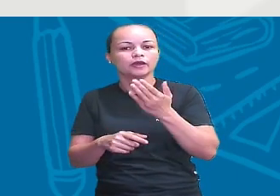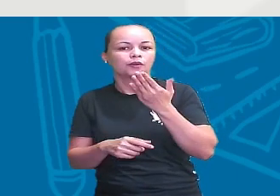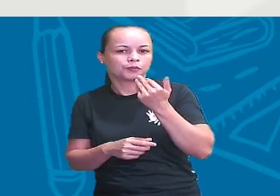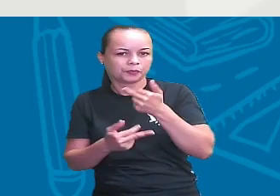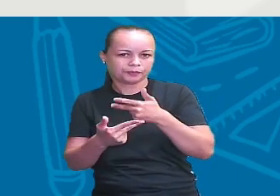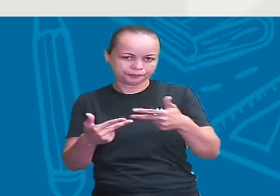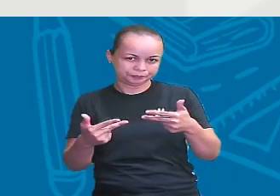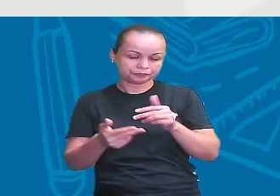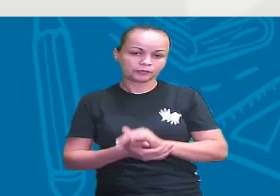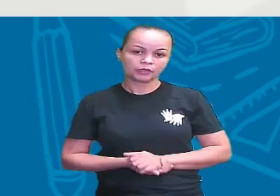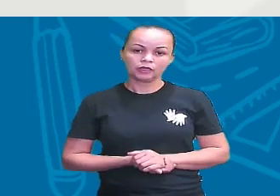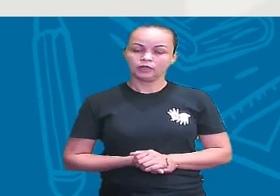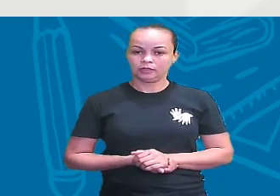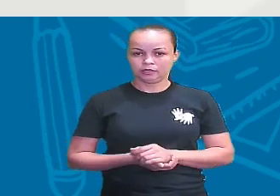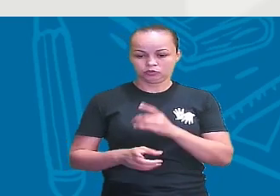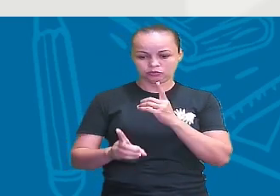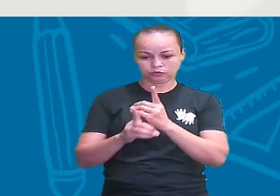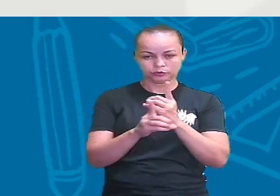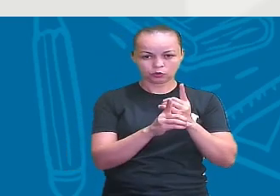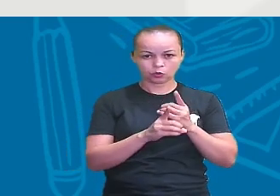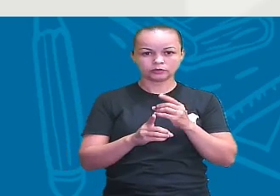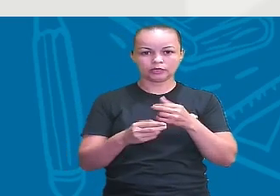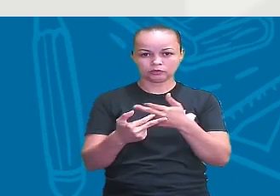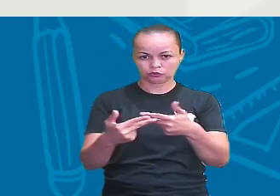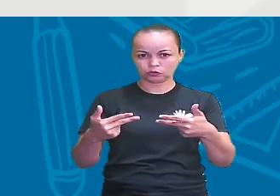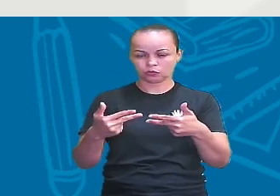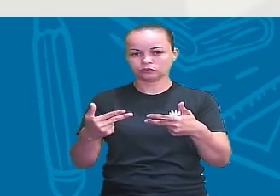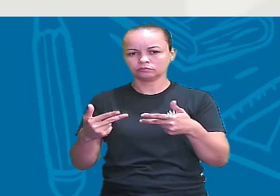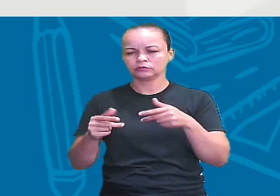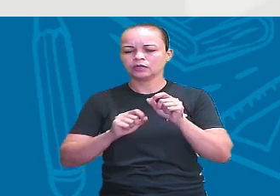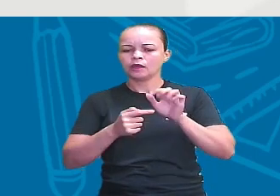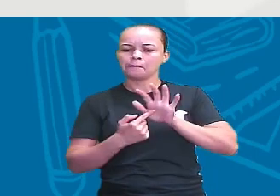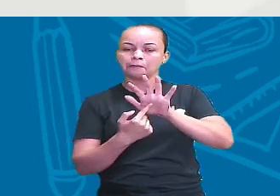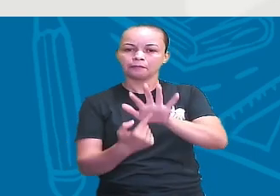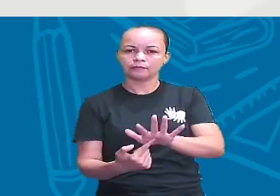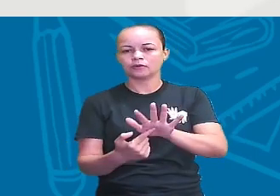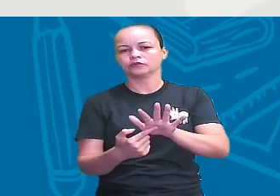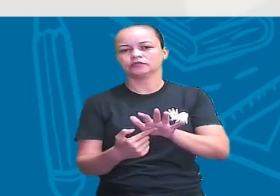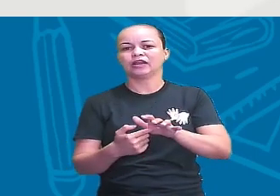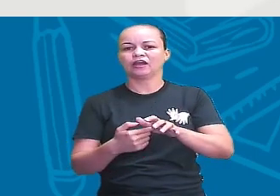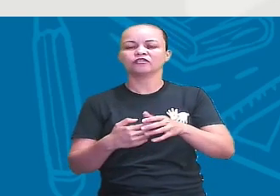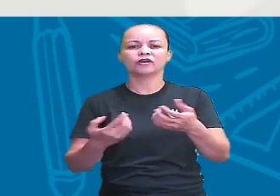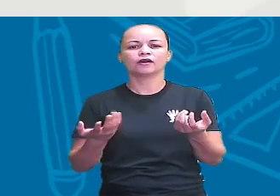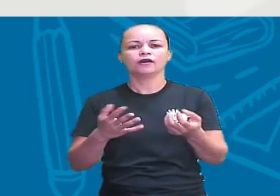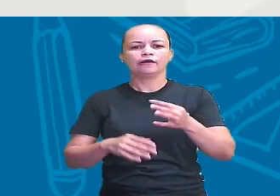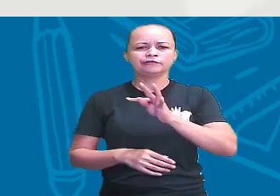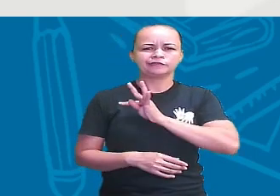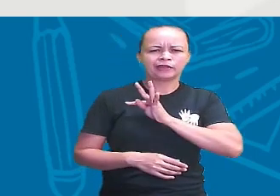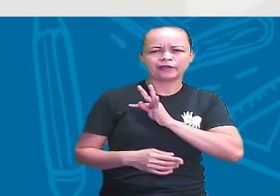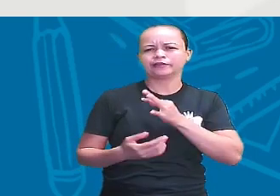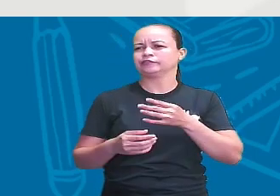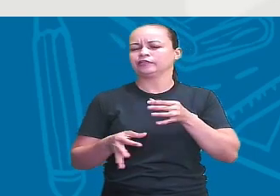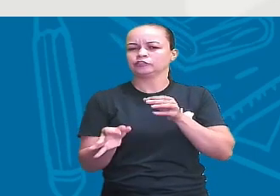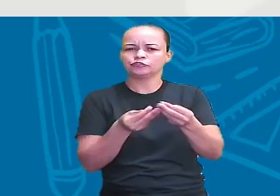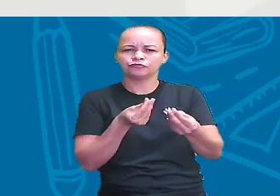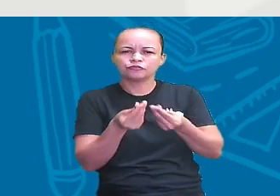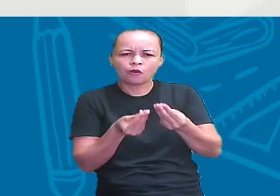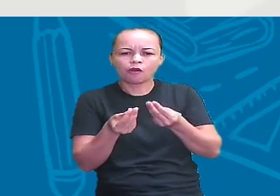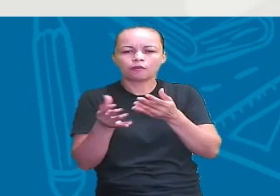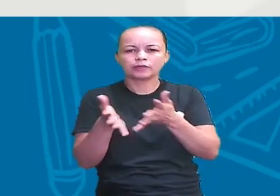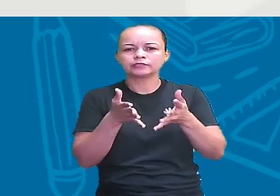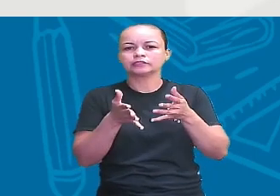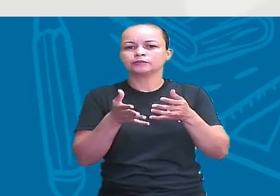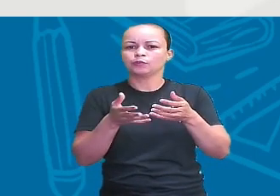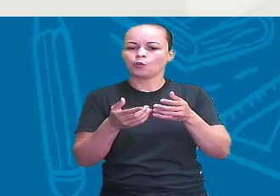artefatos que eram encontrados no sítio de Clóvis, eles apresentavam técnicas e formas muito semelhantes,